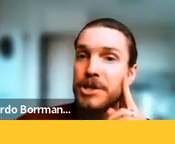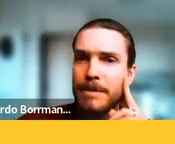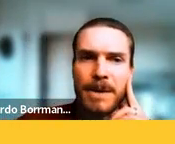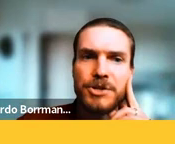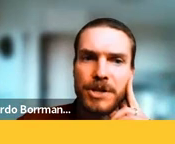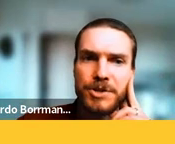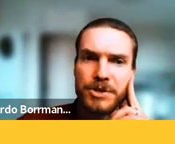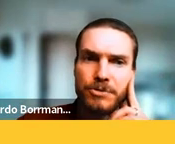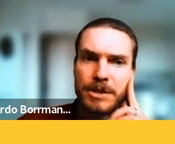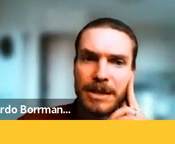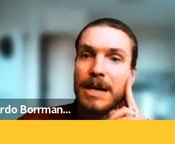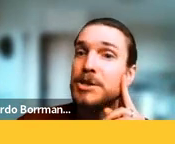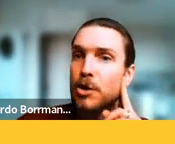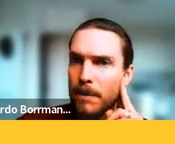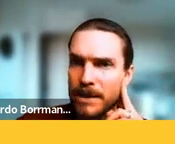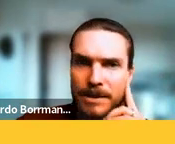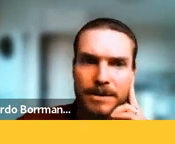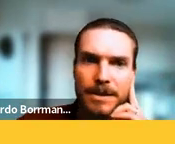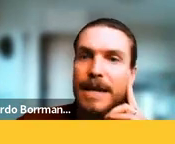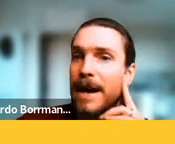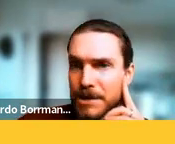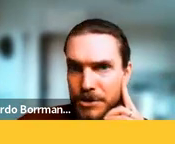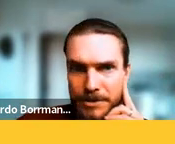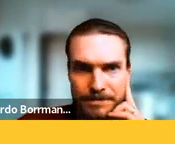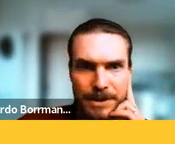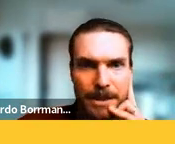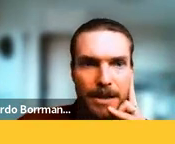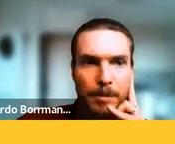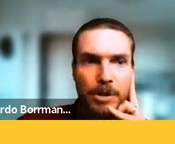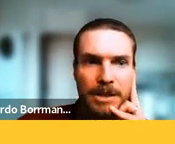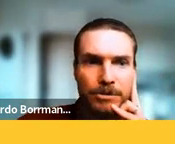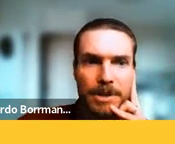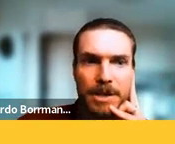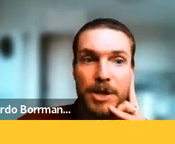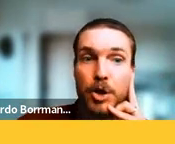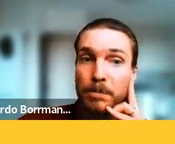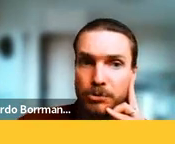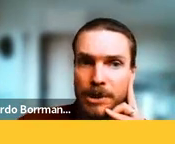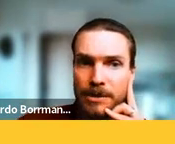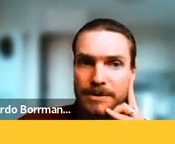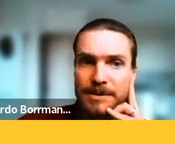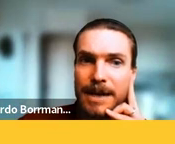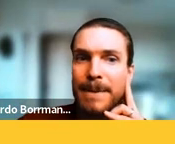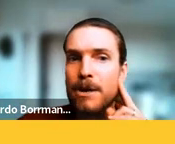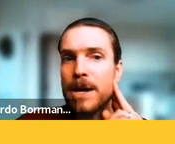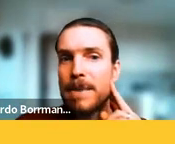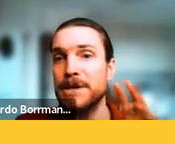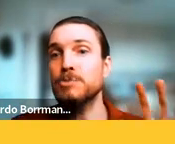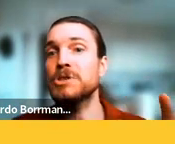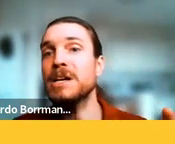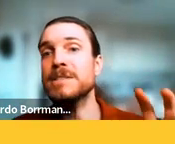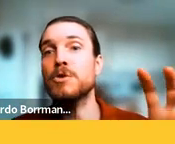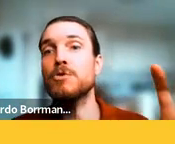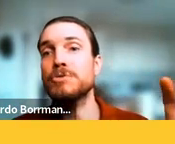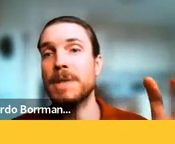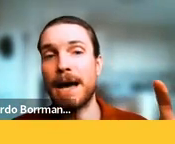era extremamente anti-jesuíta, anti-romana e regalista. Portanto, em vez de ruptura, trabalhei com a ideia